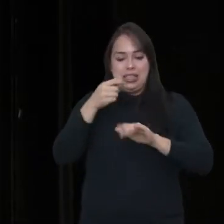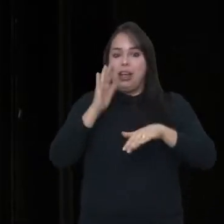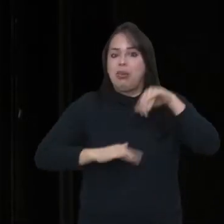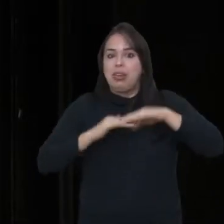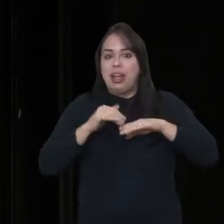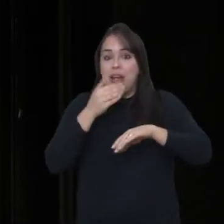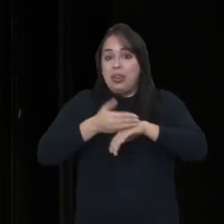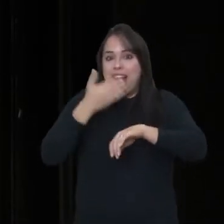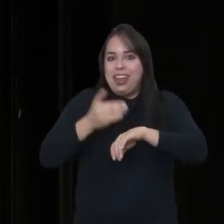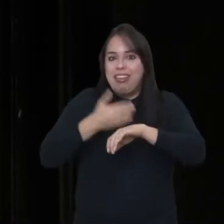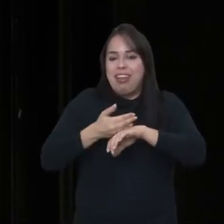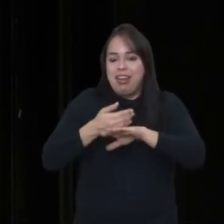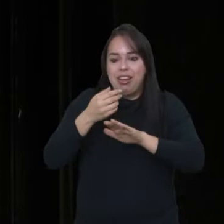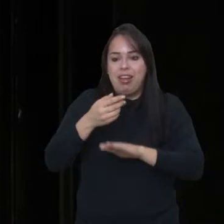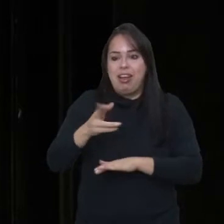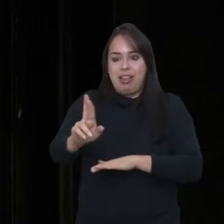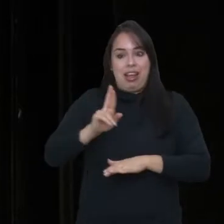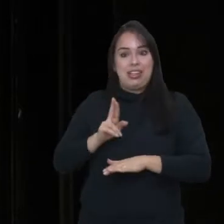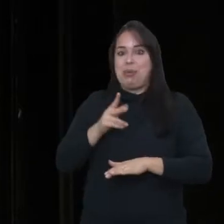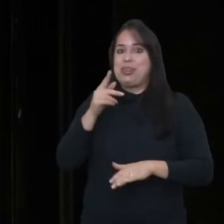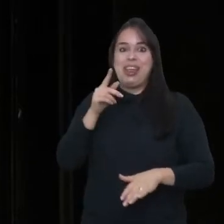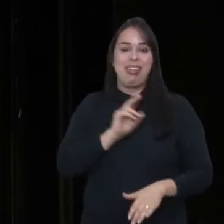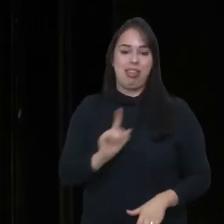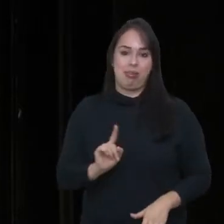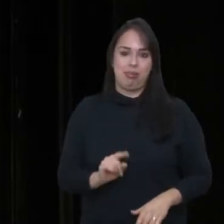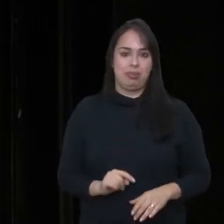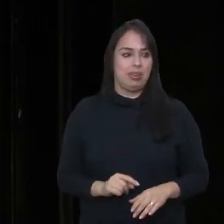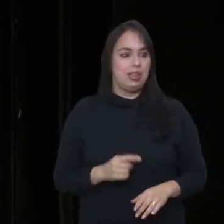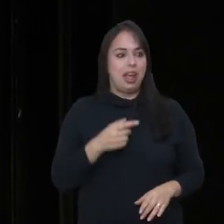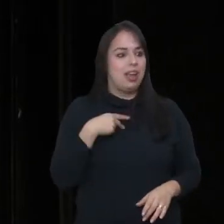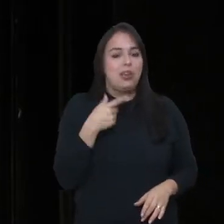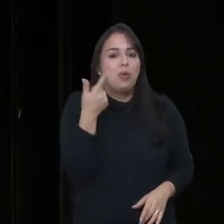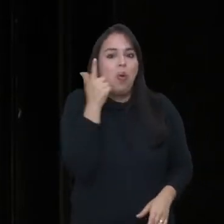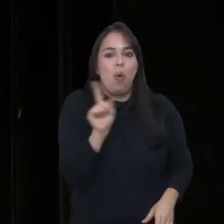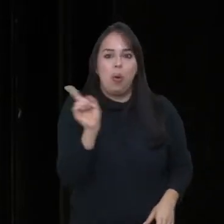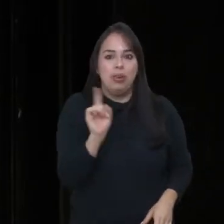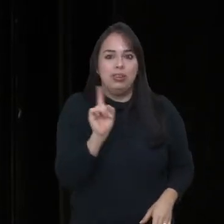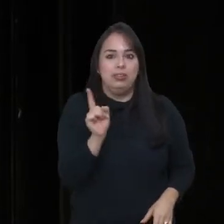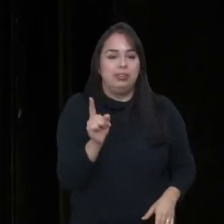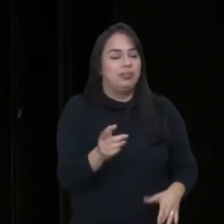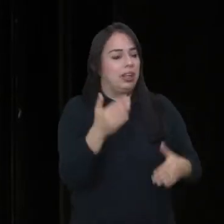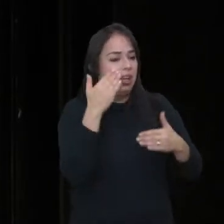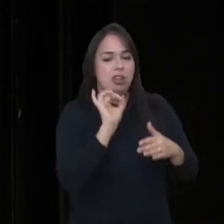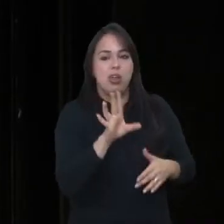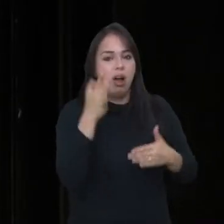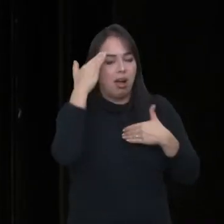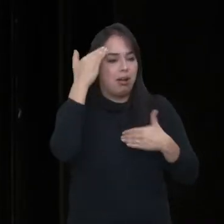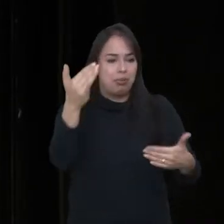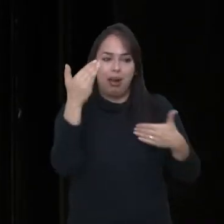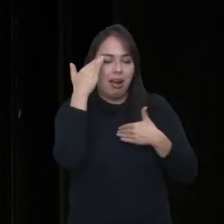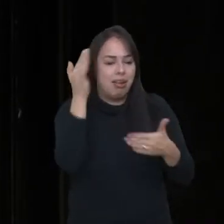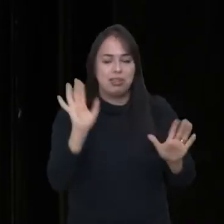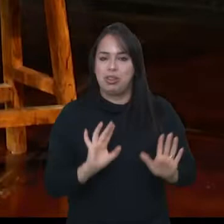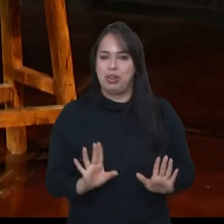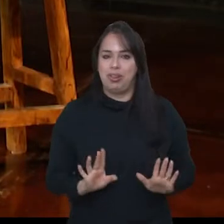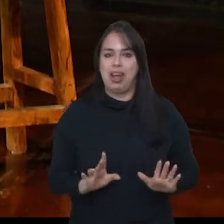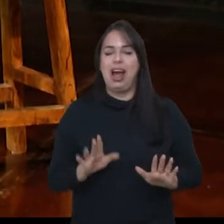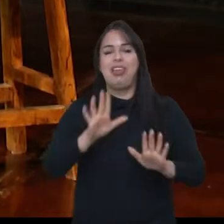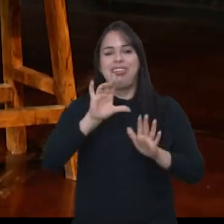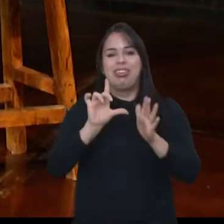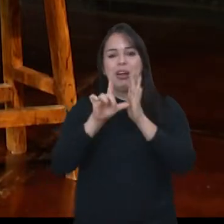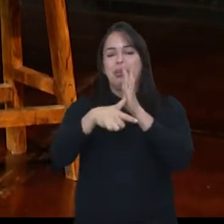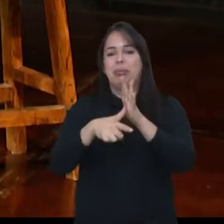falou sim, eu simplesmente, só que aí eu não consegui contornar a situação, na verdade, eu só falei assim, obrigado, você acabou com o meu show, aí todo mundo deu